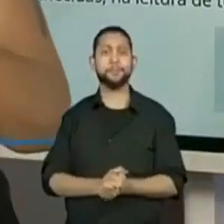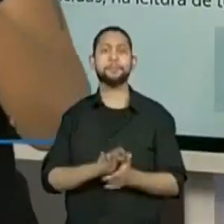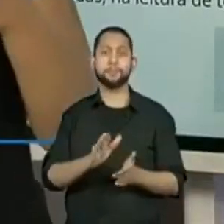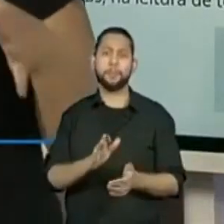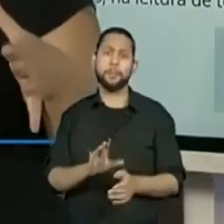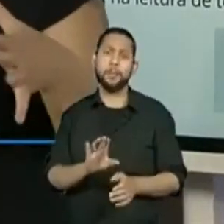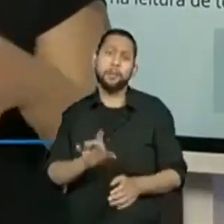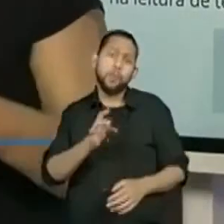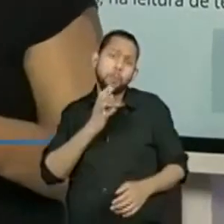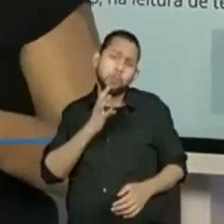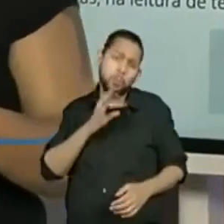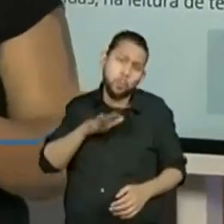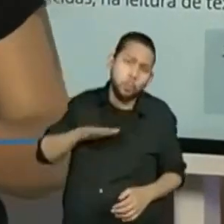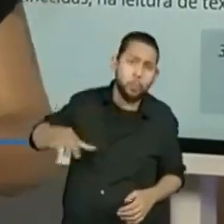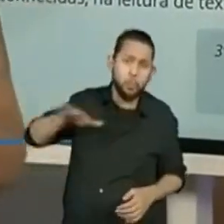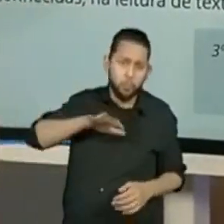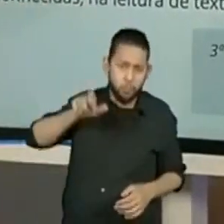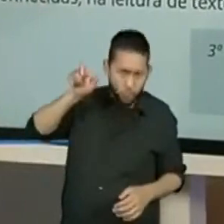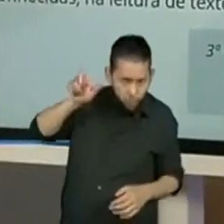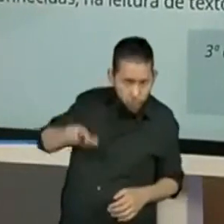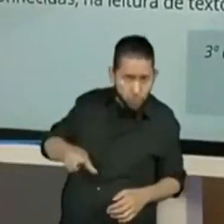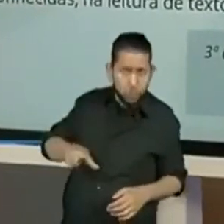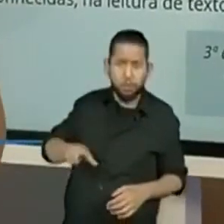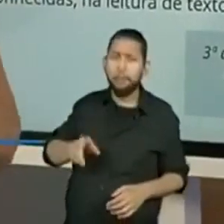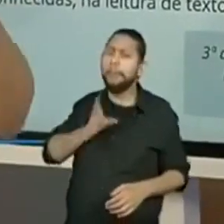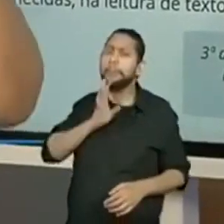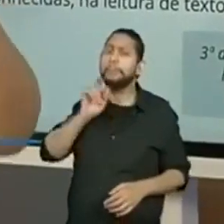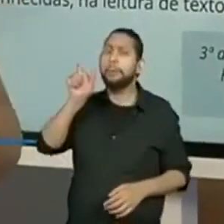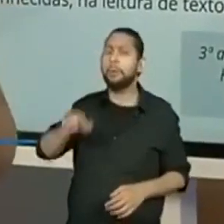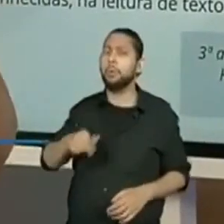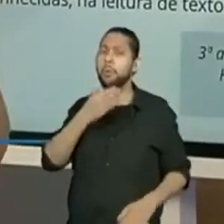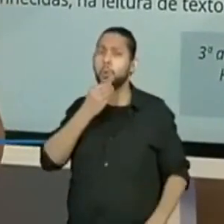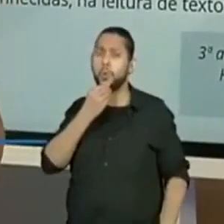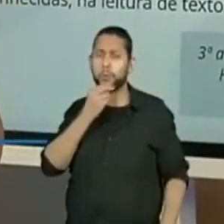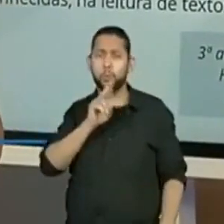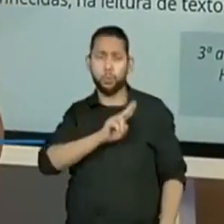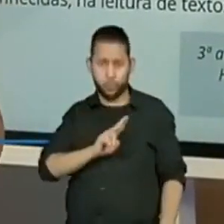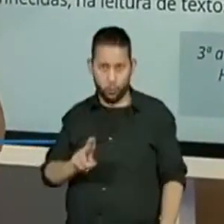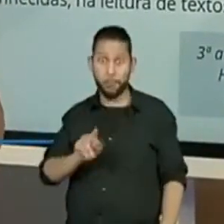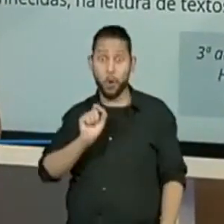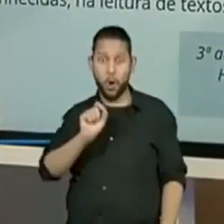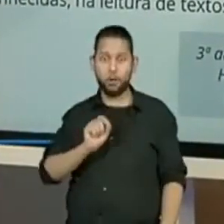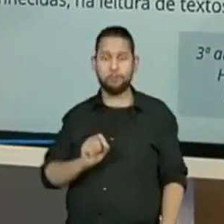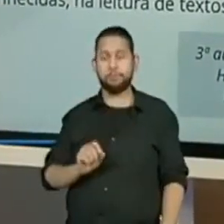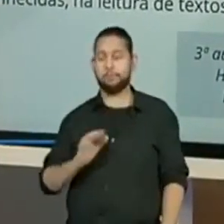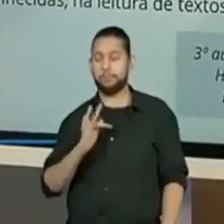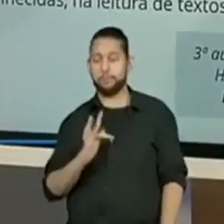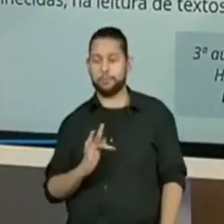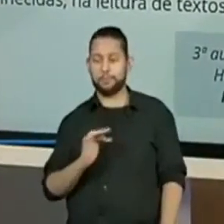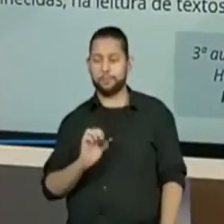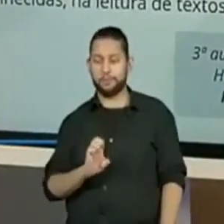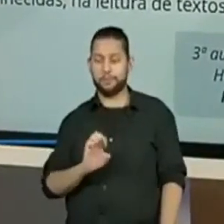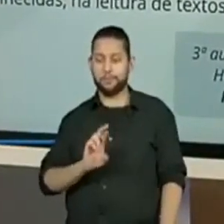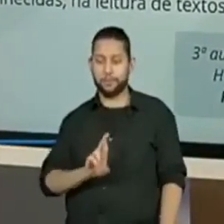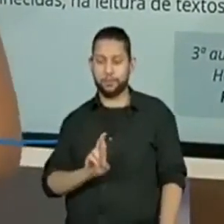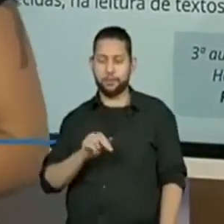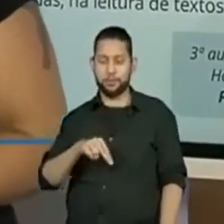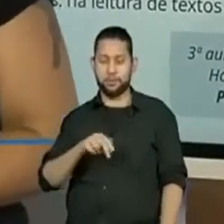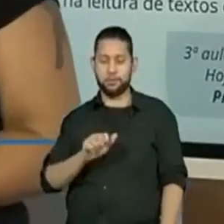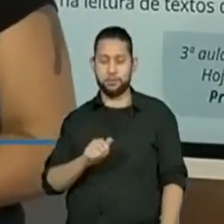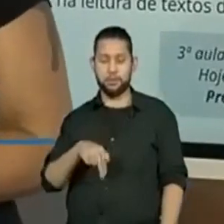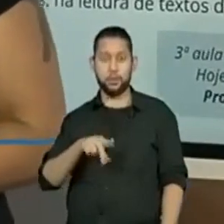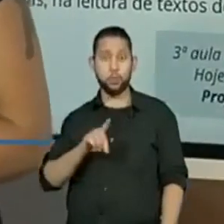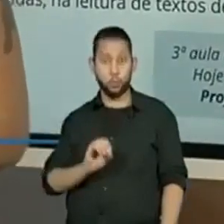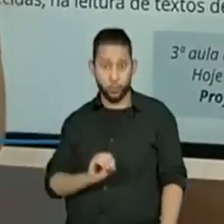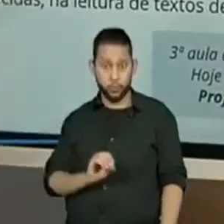conhecimento sobre esse autor, eu falei o nome Fernando Pessoa. Quem aí conhece ou já ouviu falar de